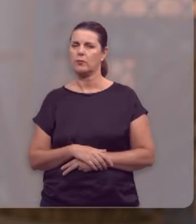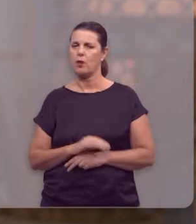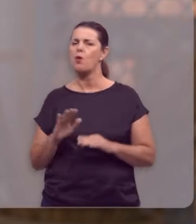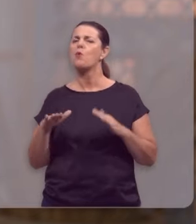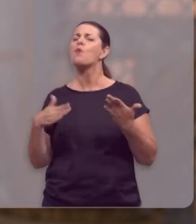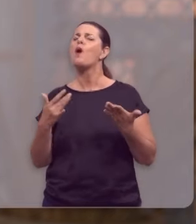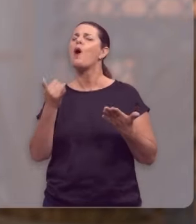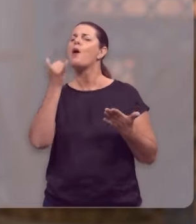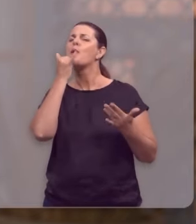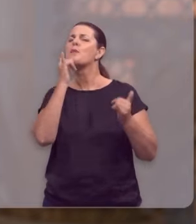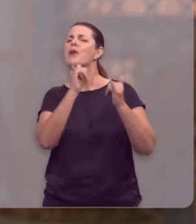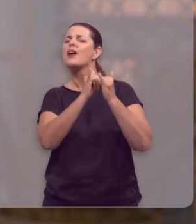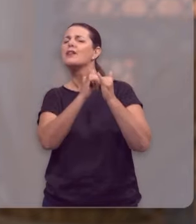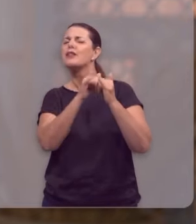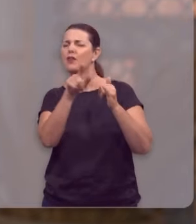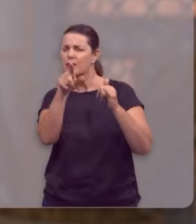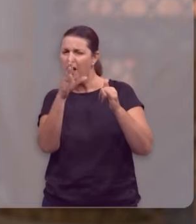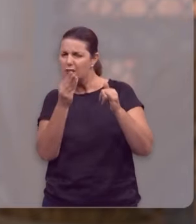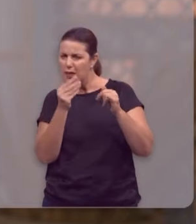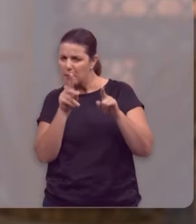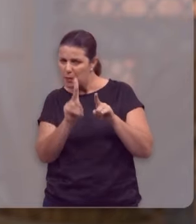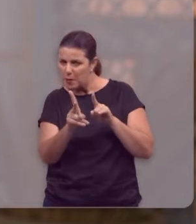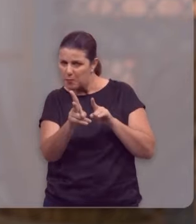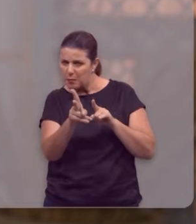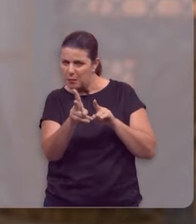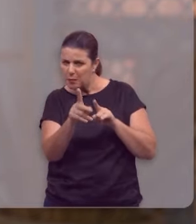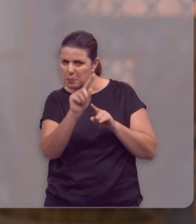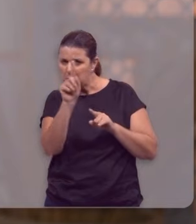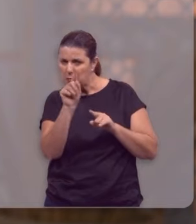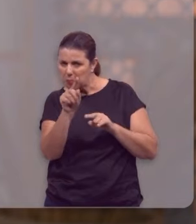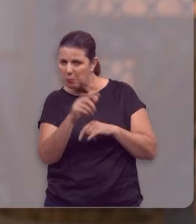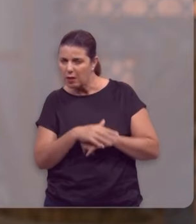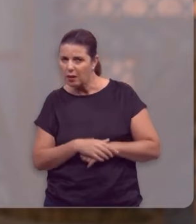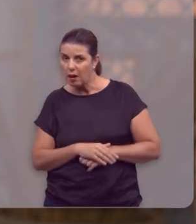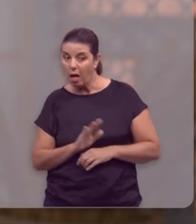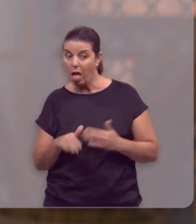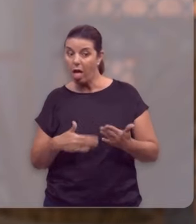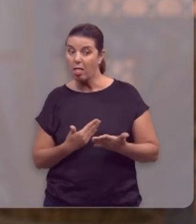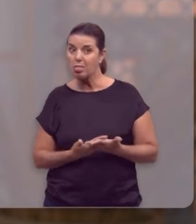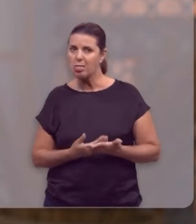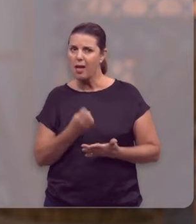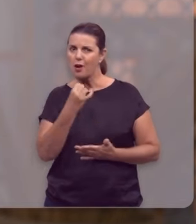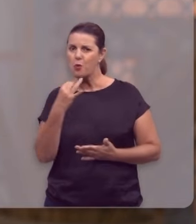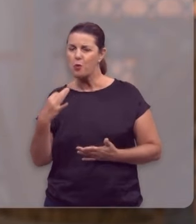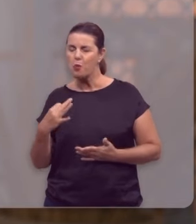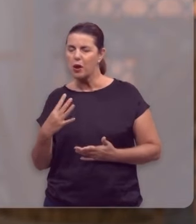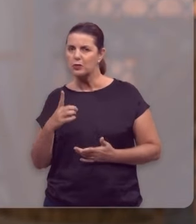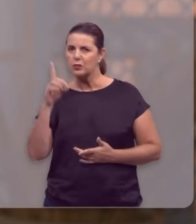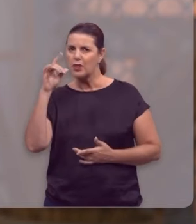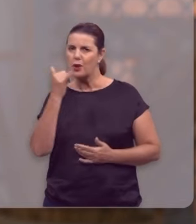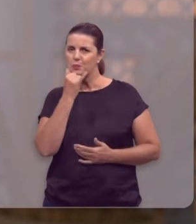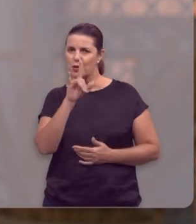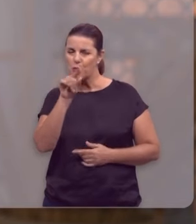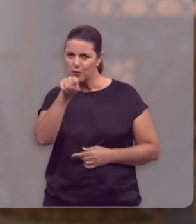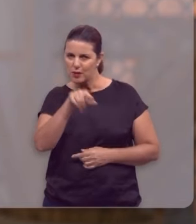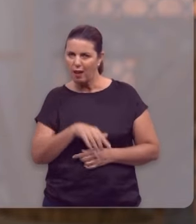foi o tamanho do perdão que você recebeu de Deus? Até quanto Deus perdoou você?